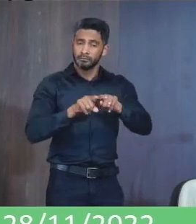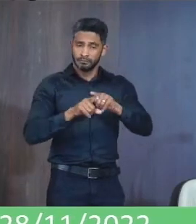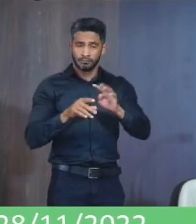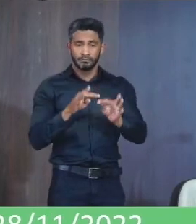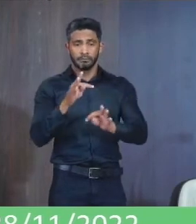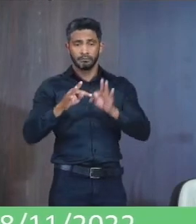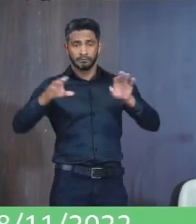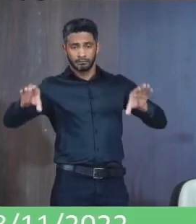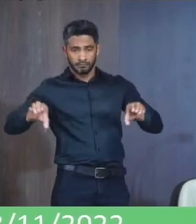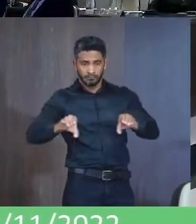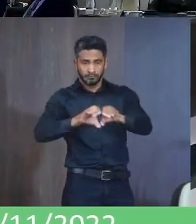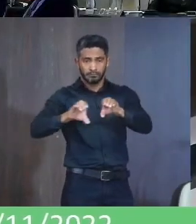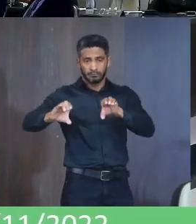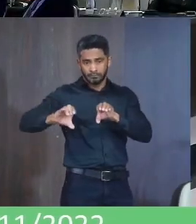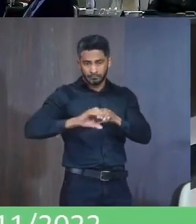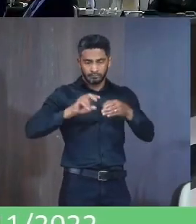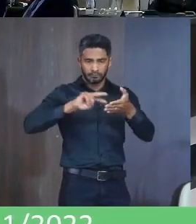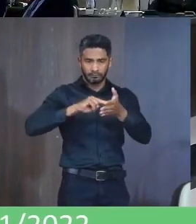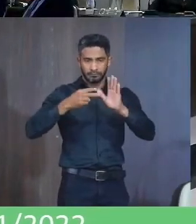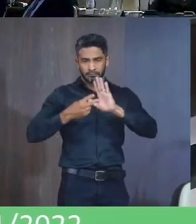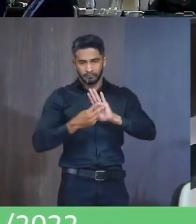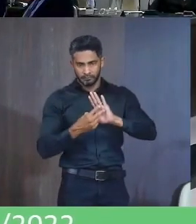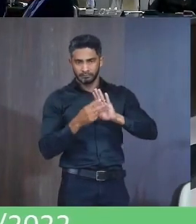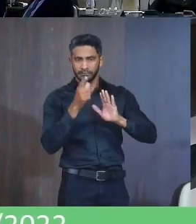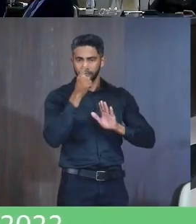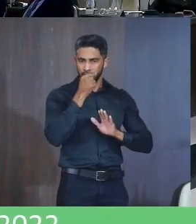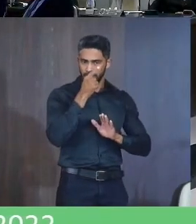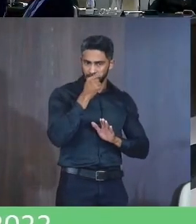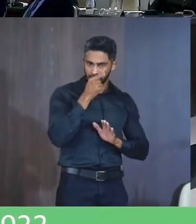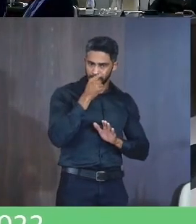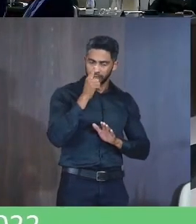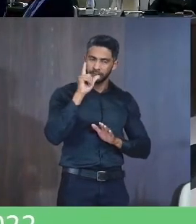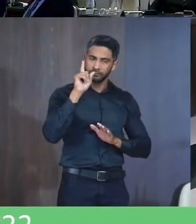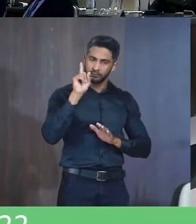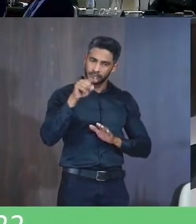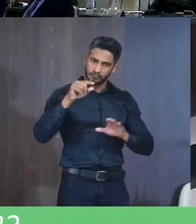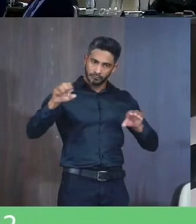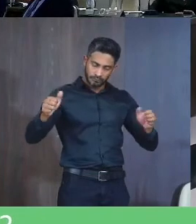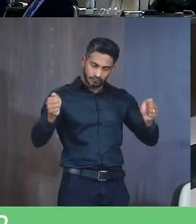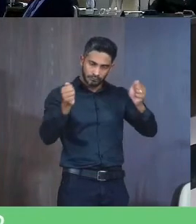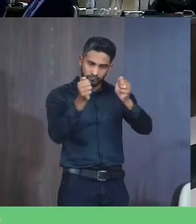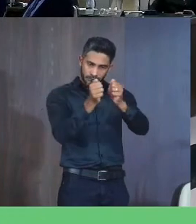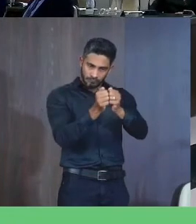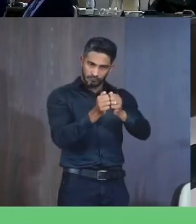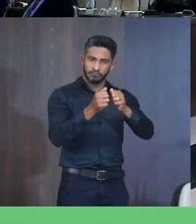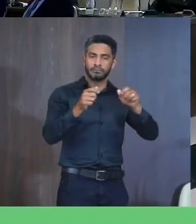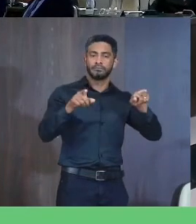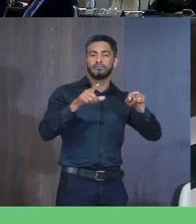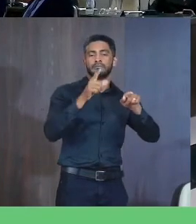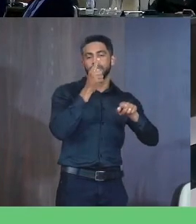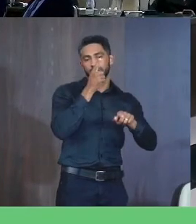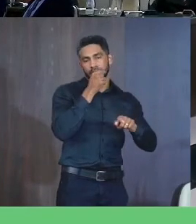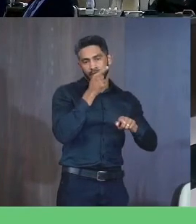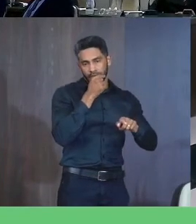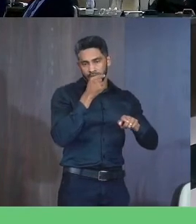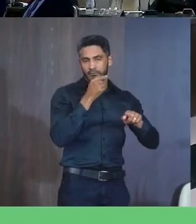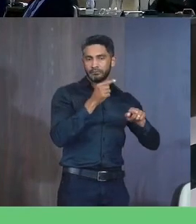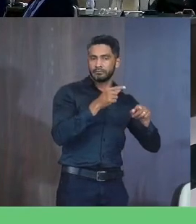conexão Significa dizer Que a ligação De água Ficará condicionada A ligação De esgoto Se houver Rede